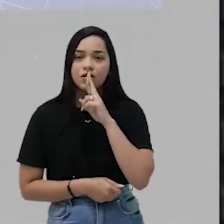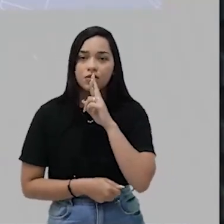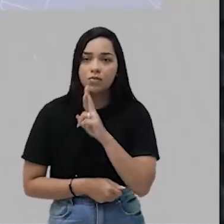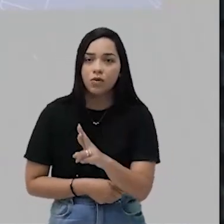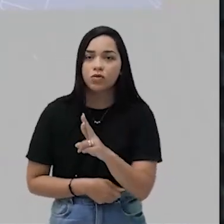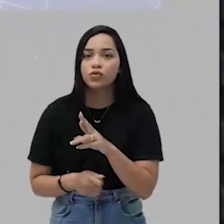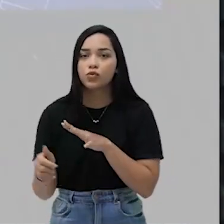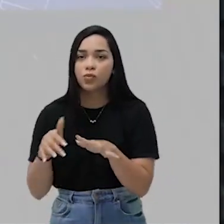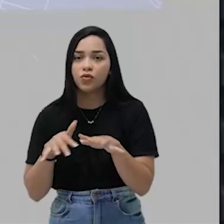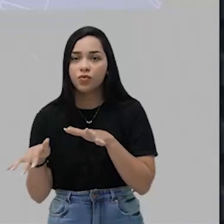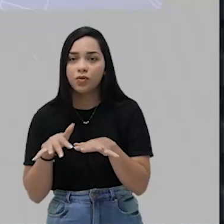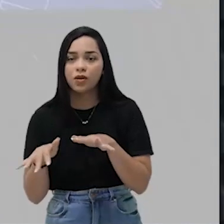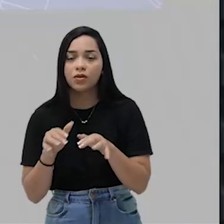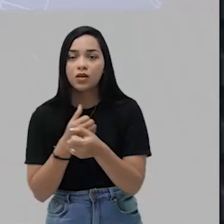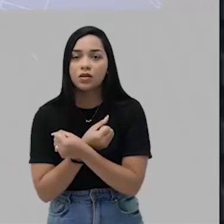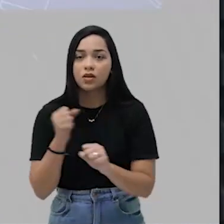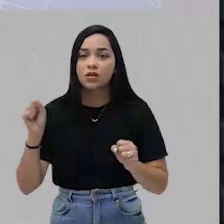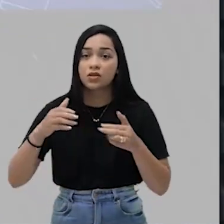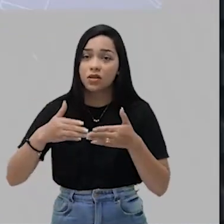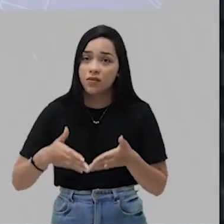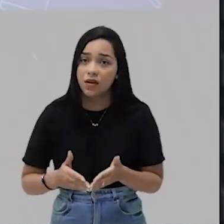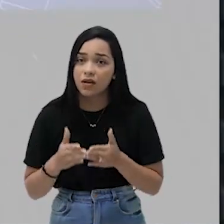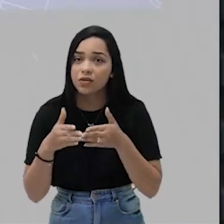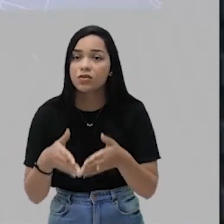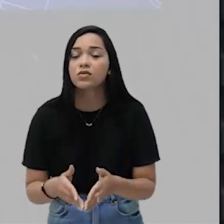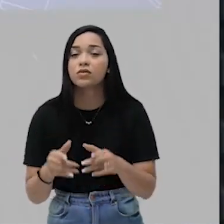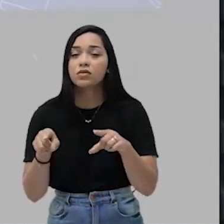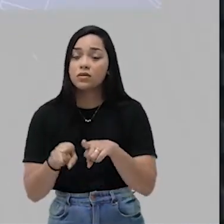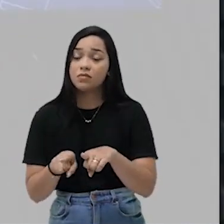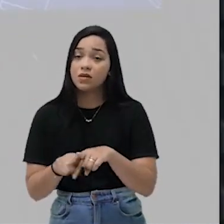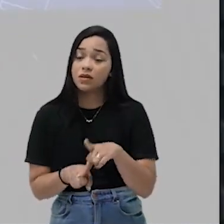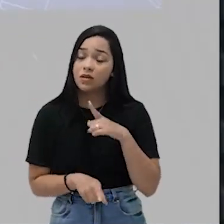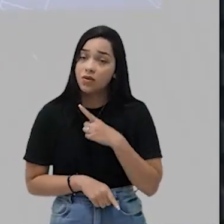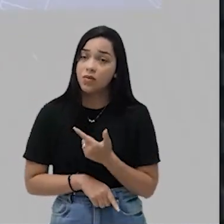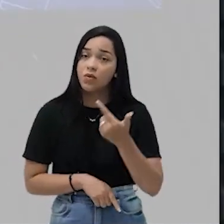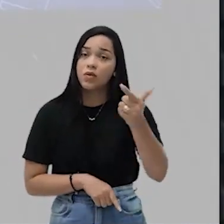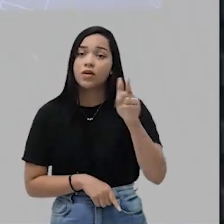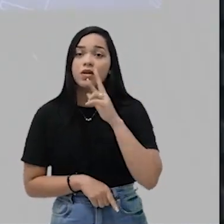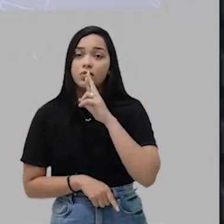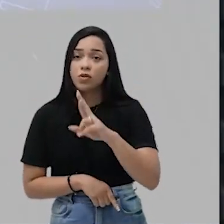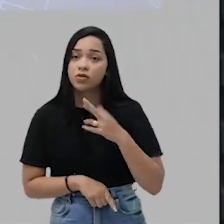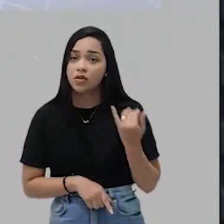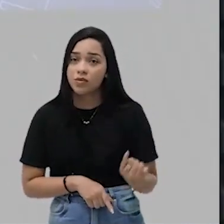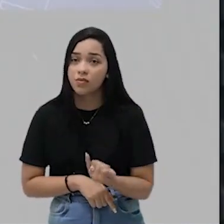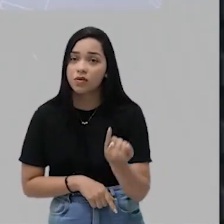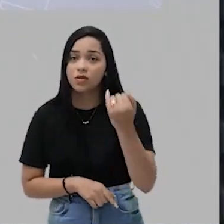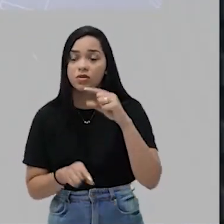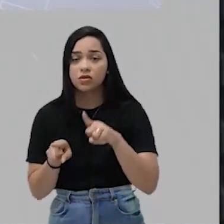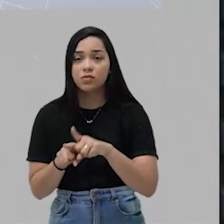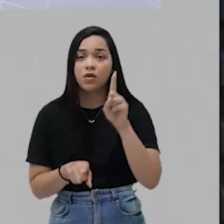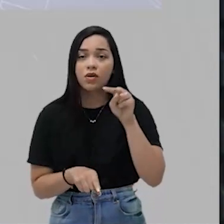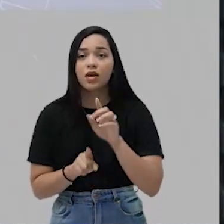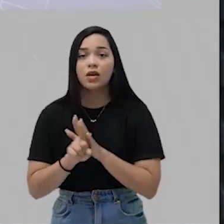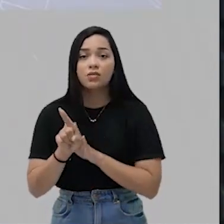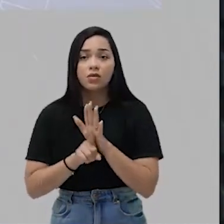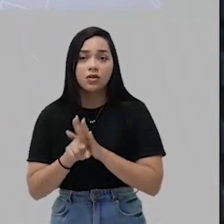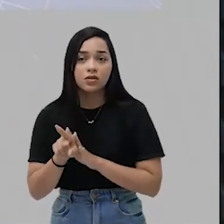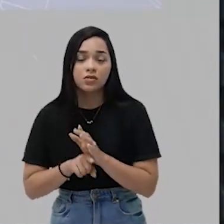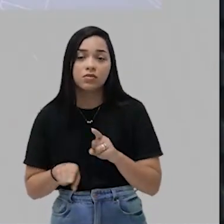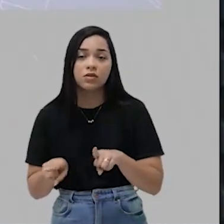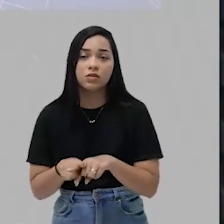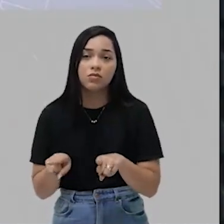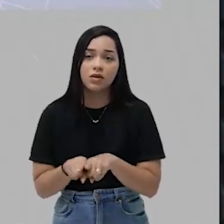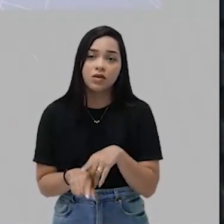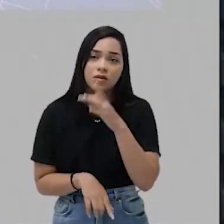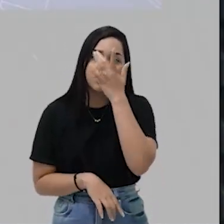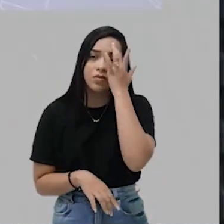do movimento das grandes navegações. Além disso, um outro resultado também importante é a exploração da mão de